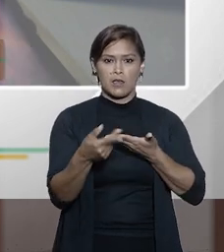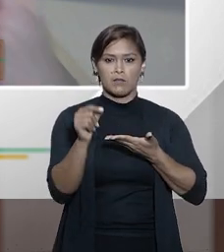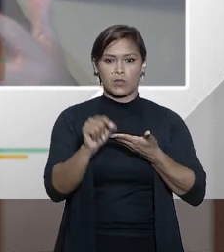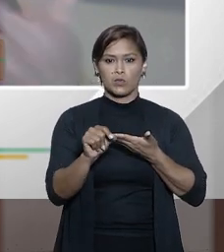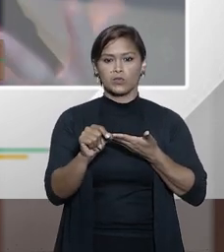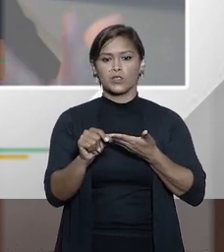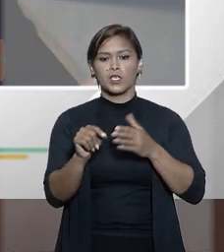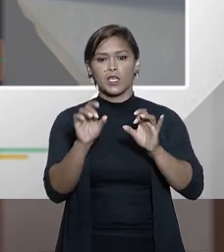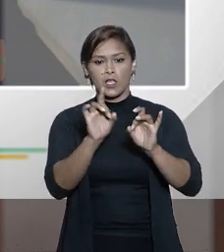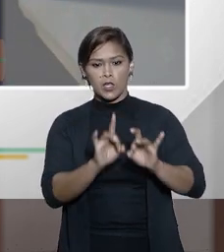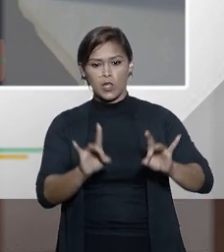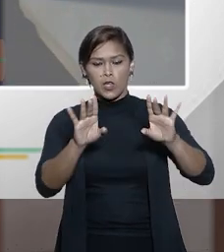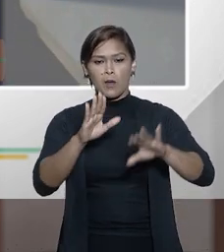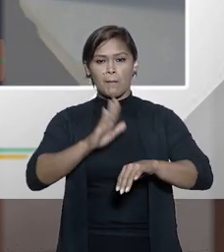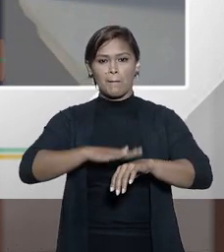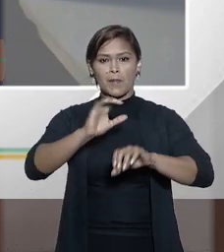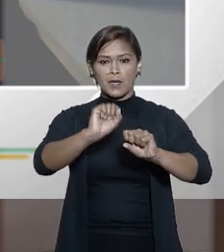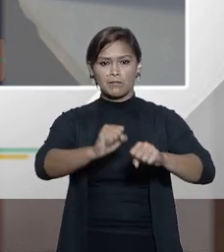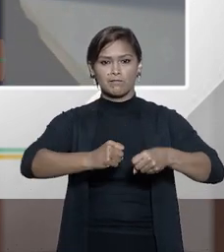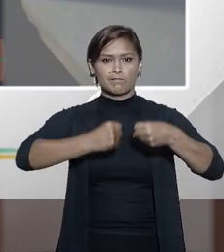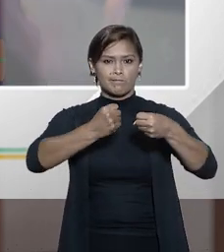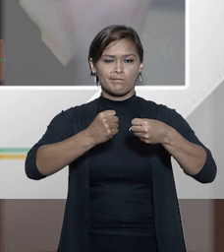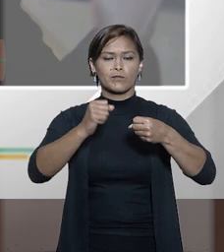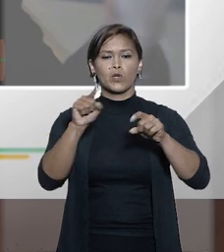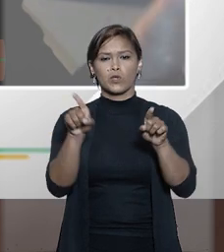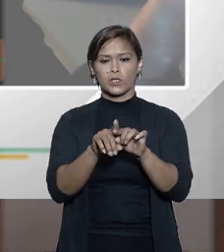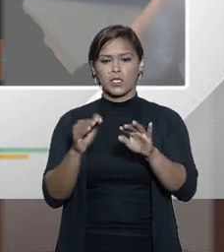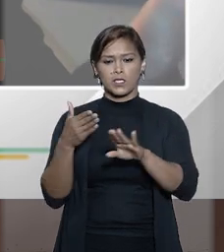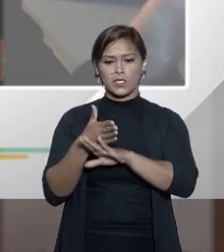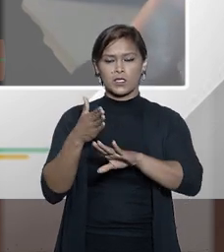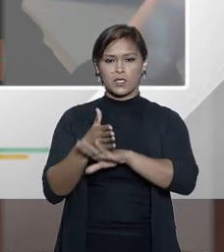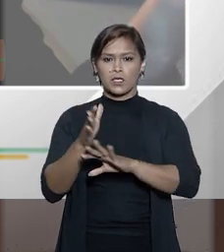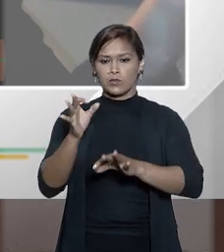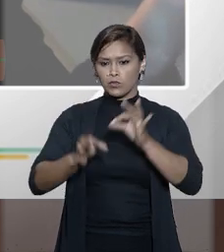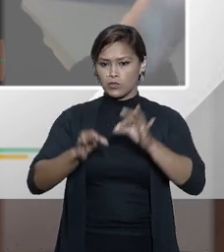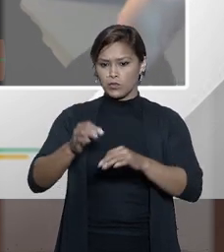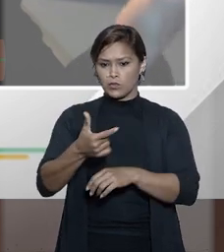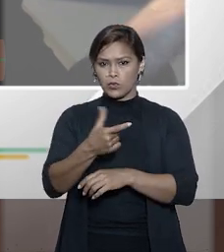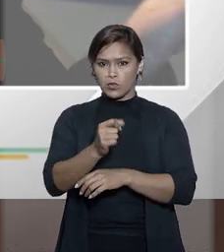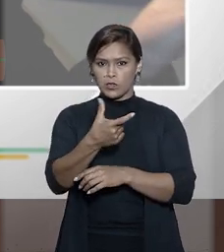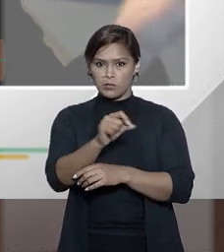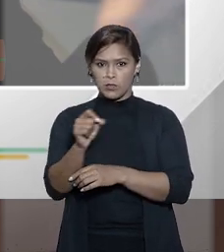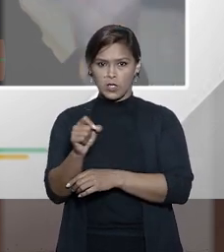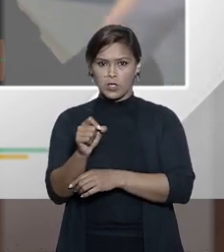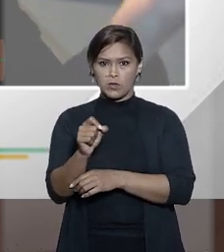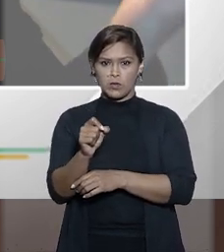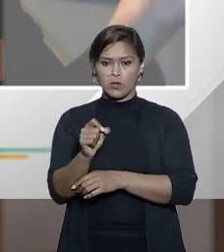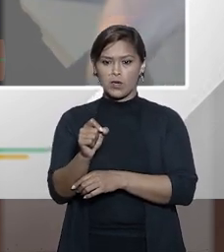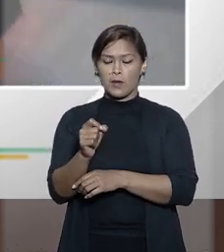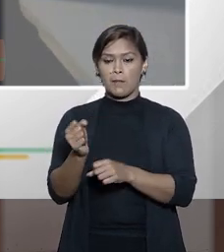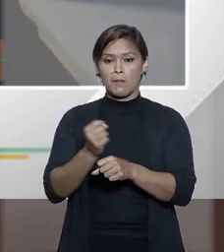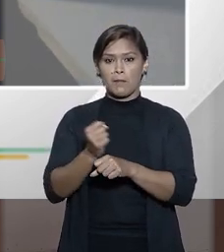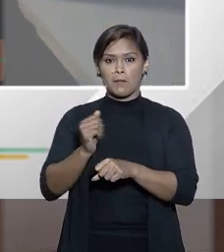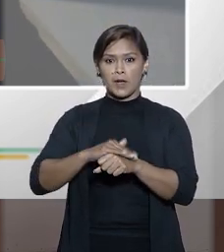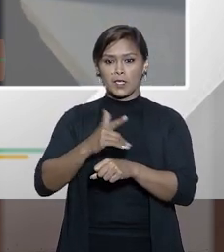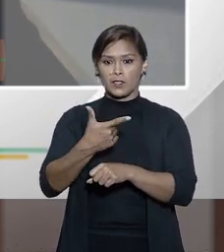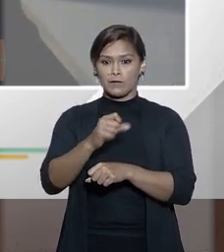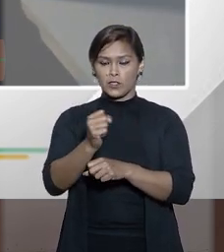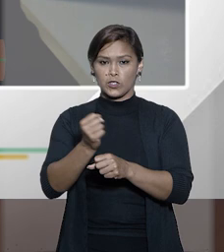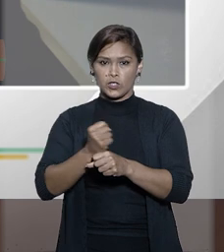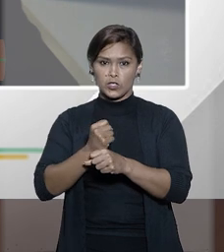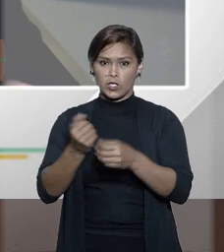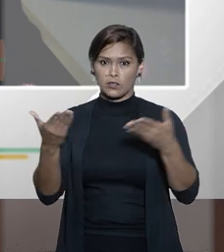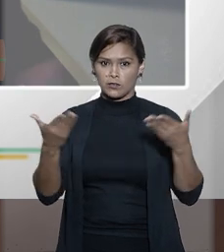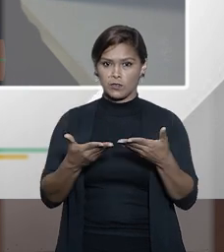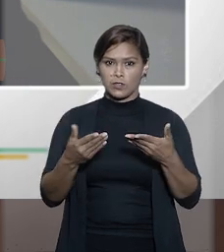começa a despontar com mais potência no ano 2000 praticamente então são mais de 20 anos mais de duas